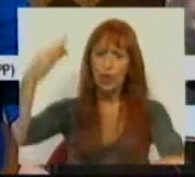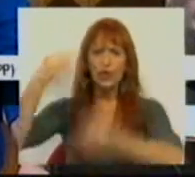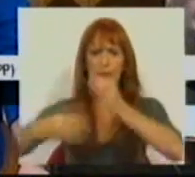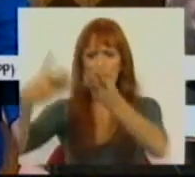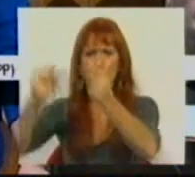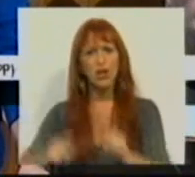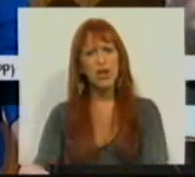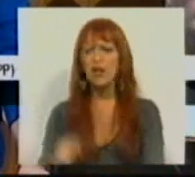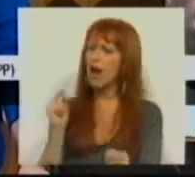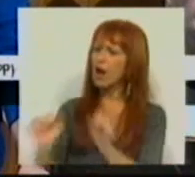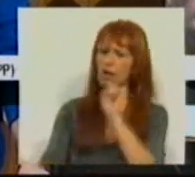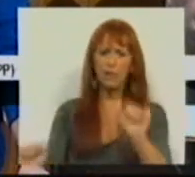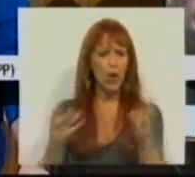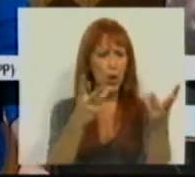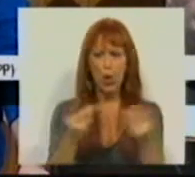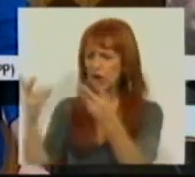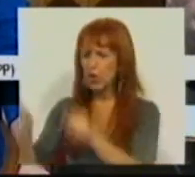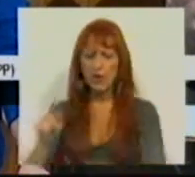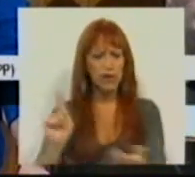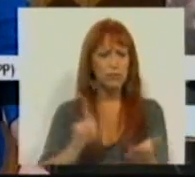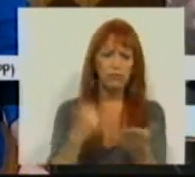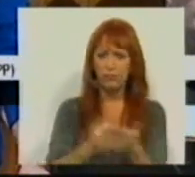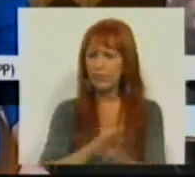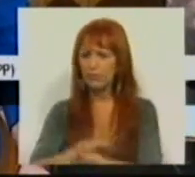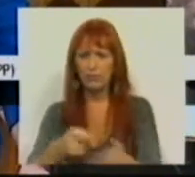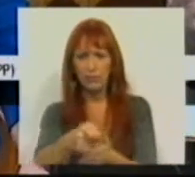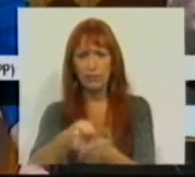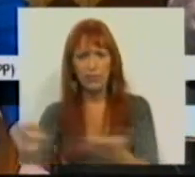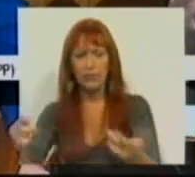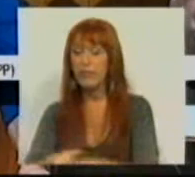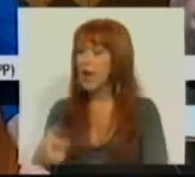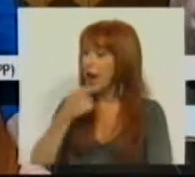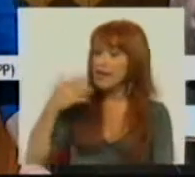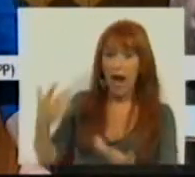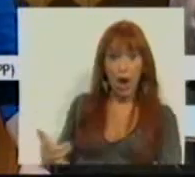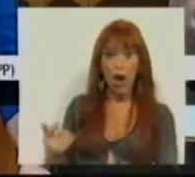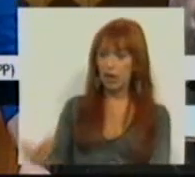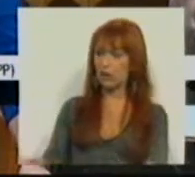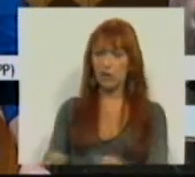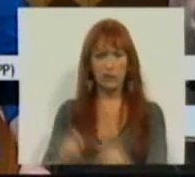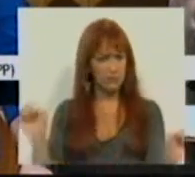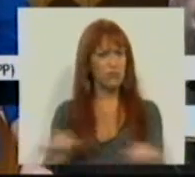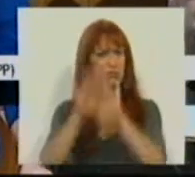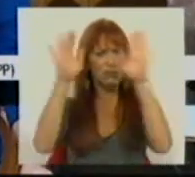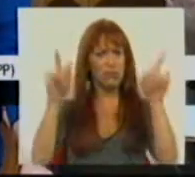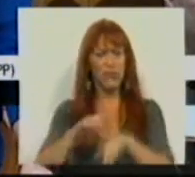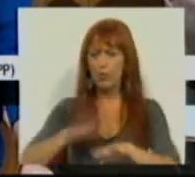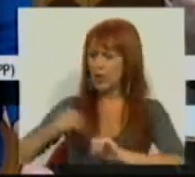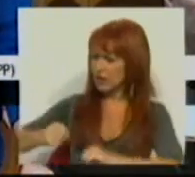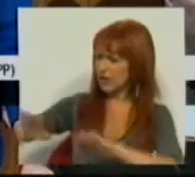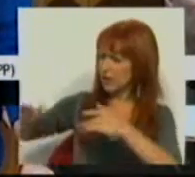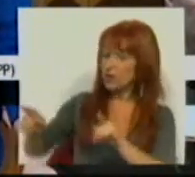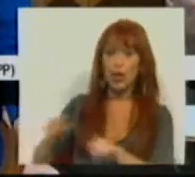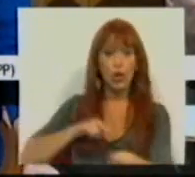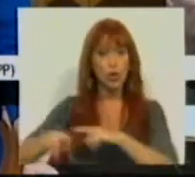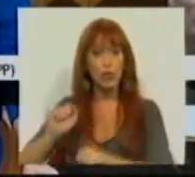de Contas as respectivas contas de liquidação. O que só agora vem a ser aclarado por iniciativa